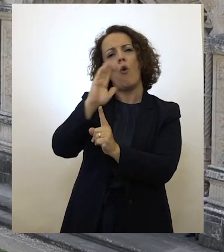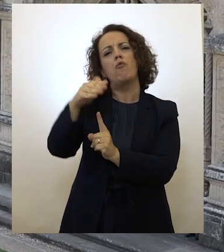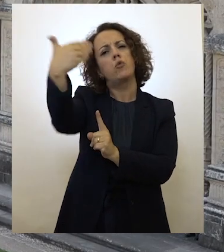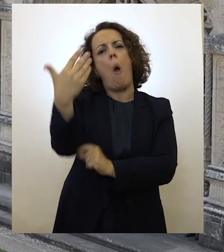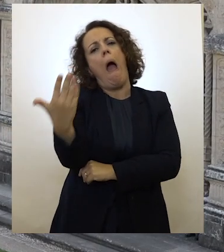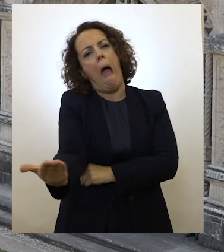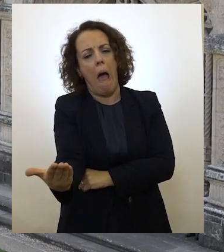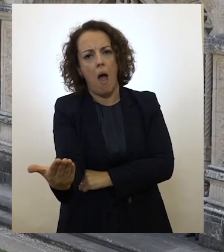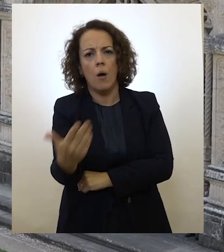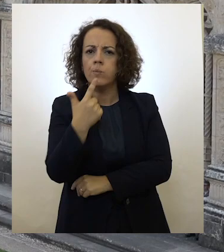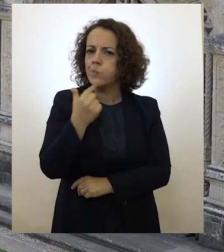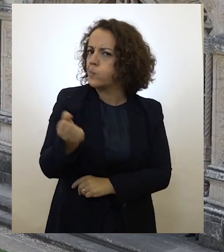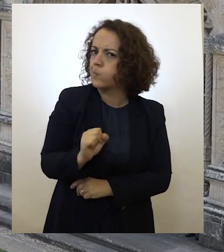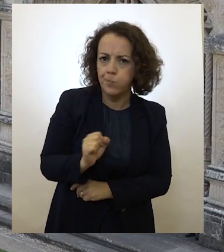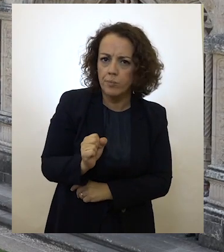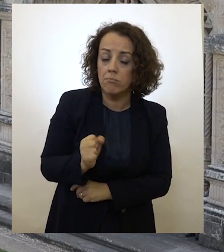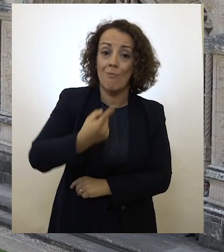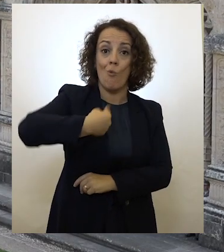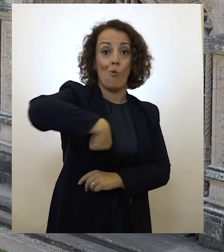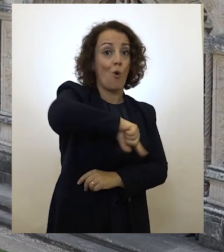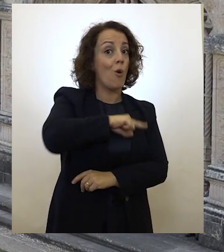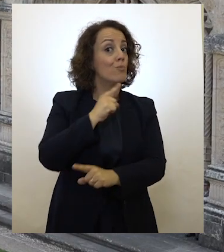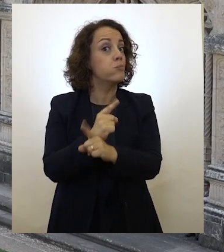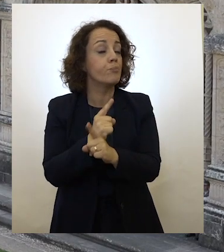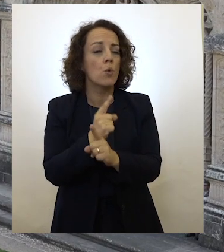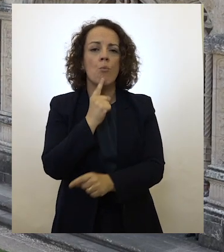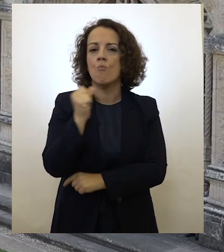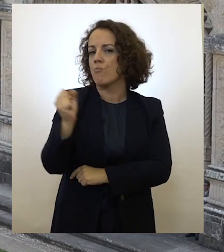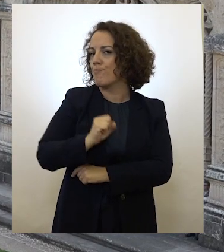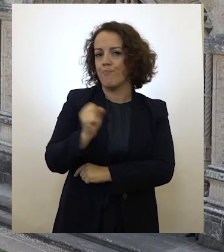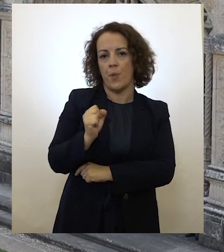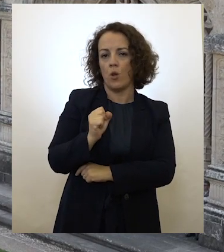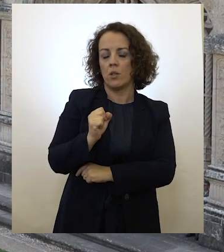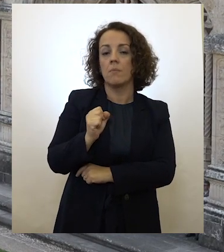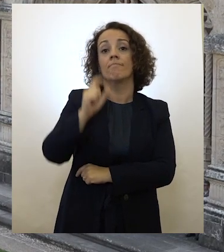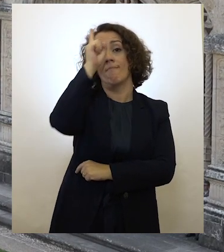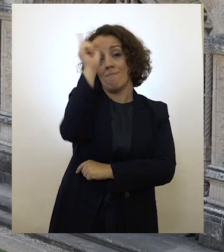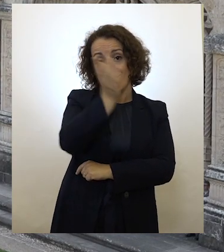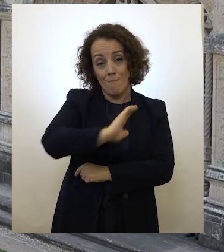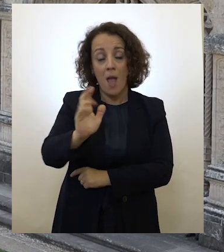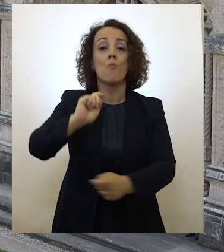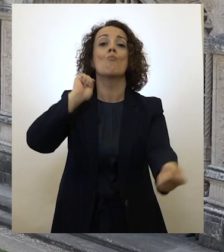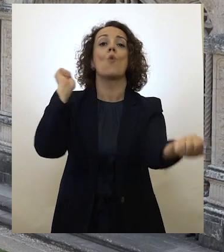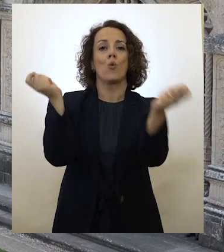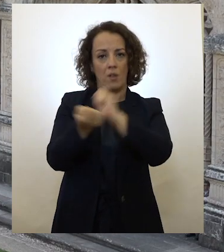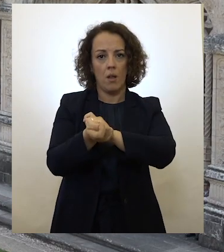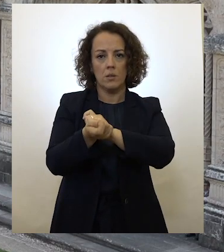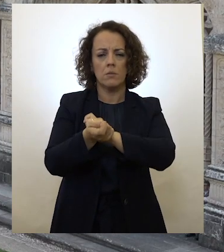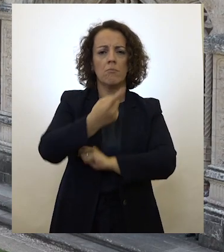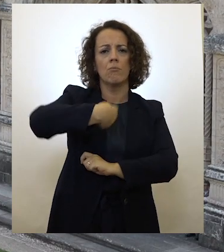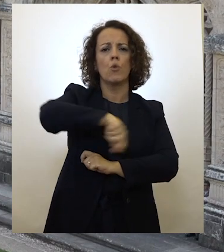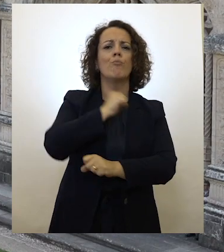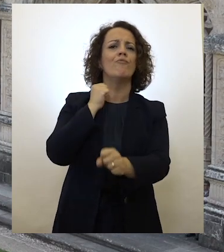soluções de amanhã. Como não podemos concordar com a inevitabilidade da mudança e nada